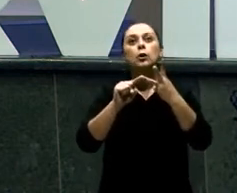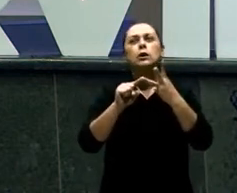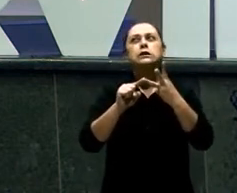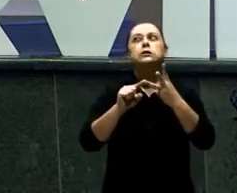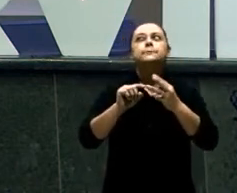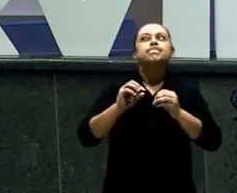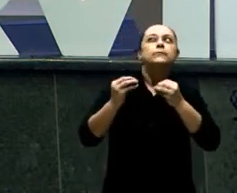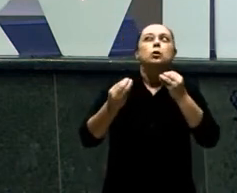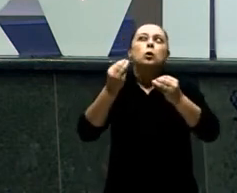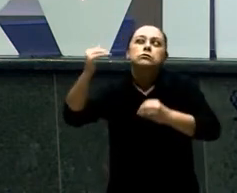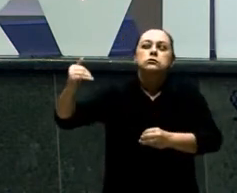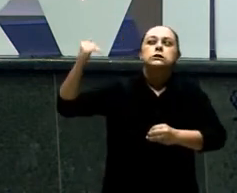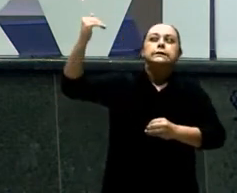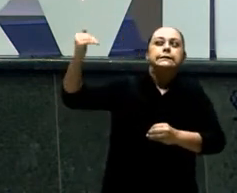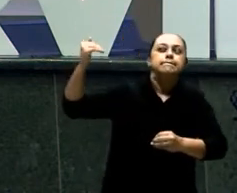Hormonal